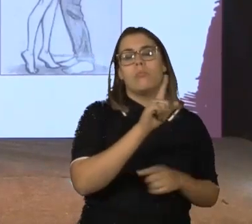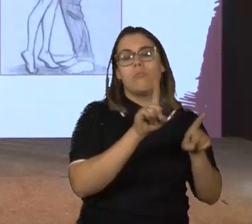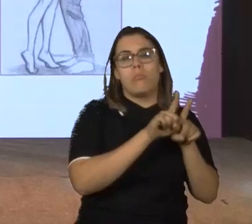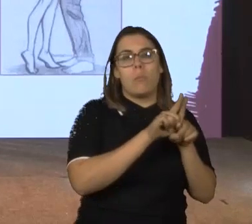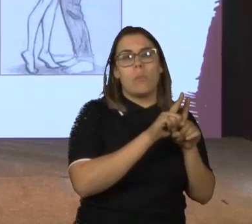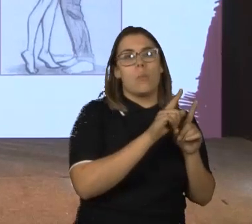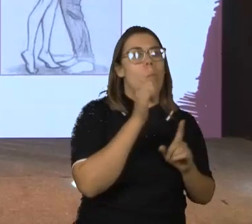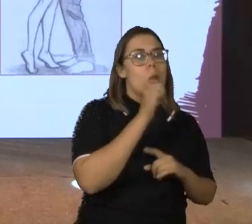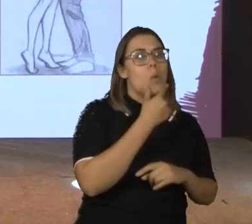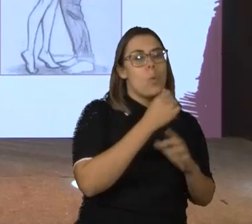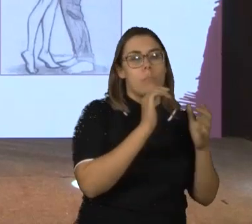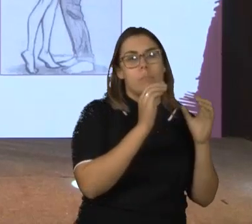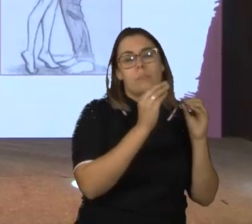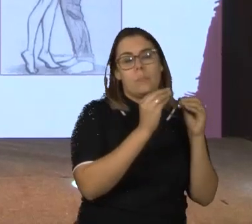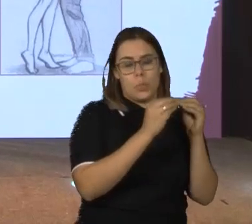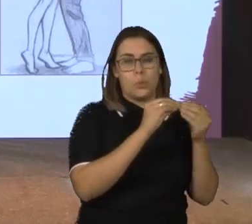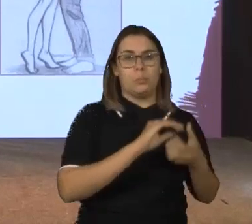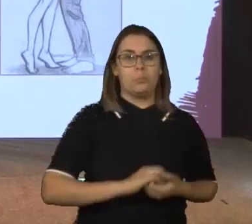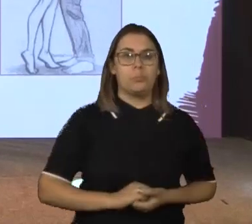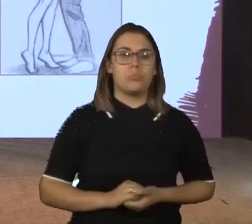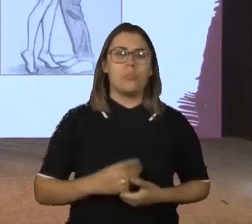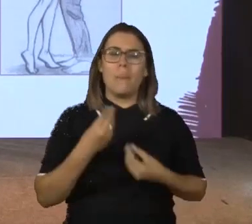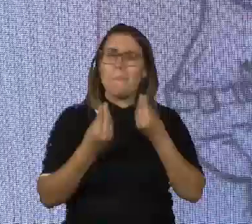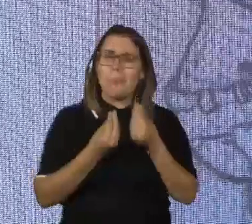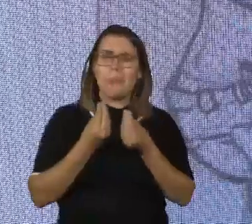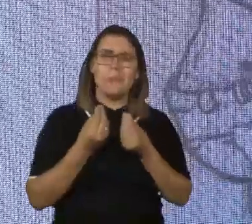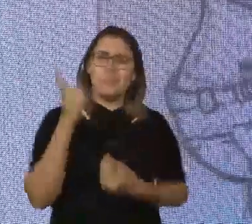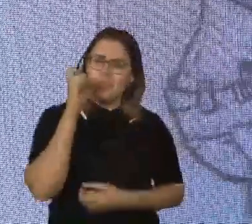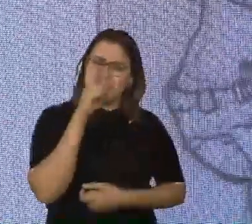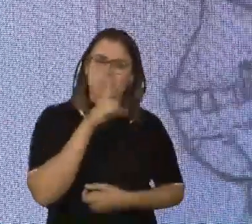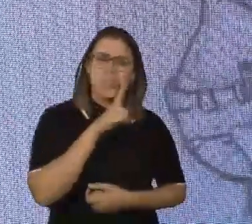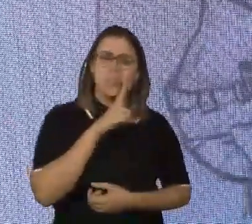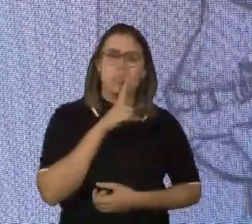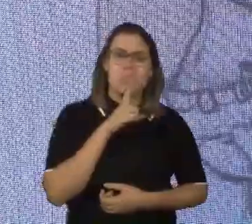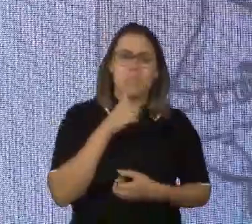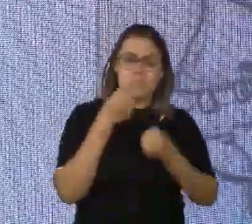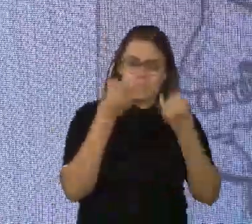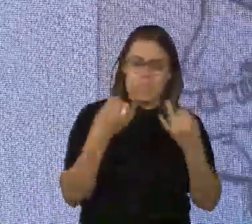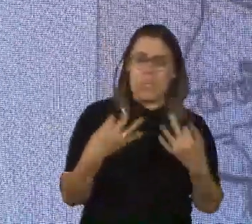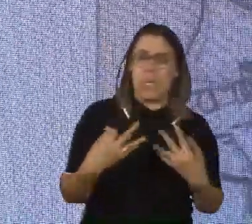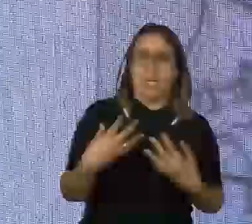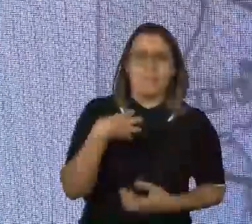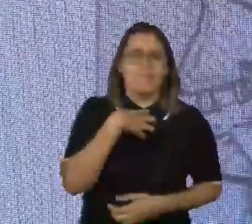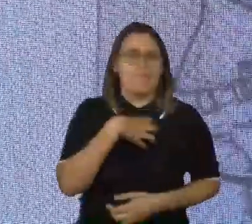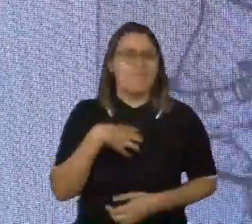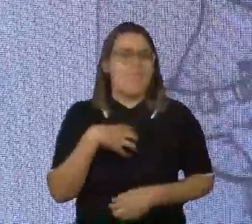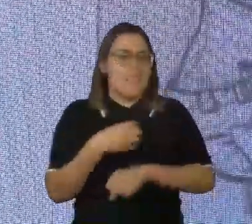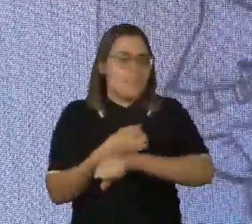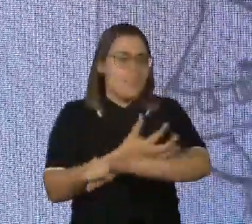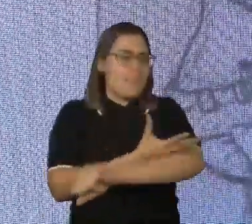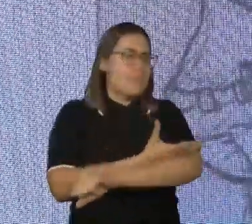Nós temos uma facilidade em falar do corpo, mas dificuldade em falar da sensação. Então, quando você diz que é